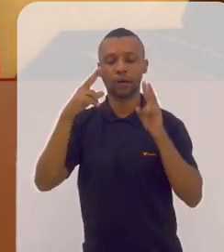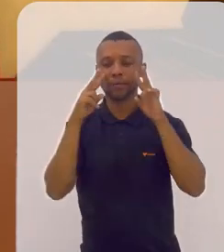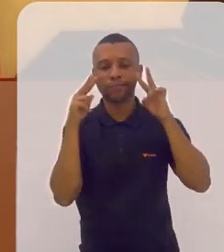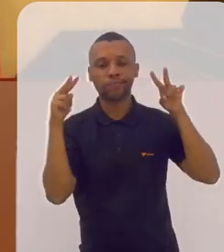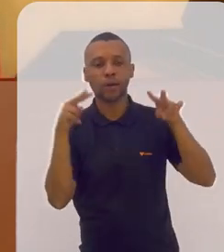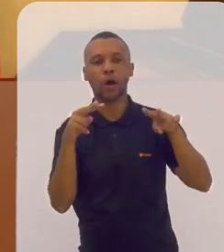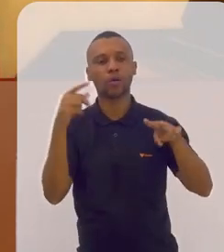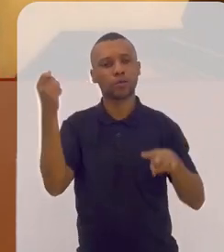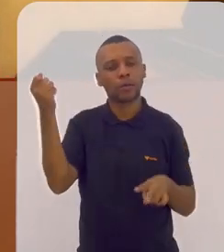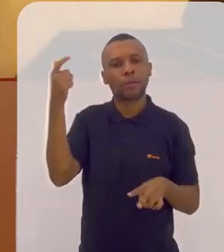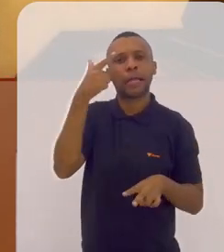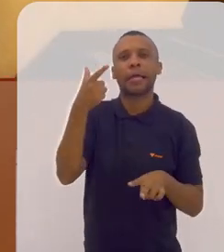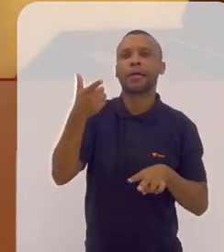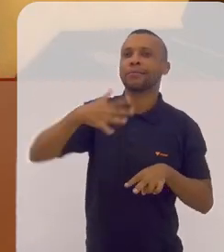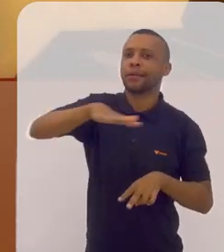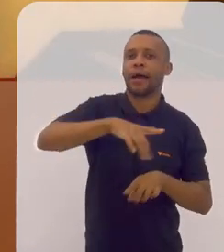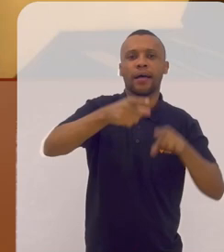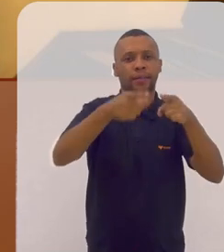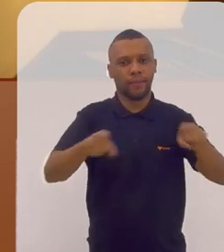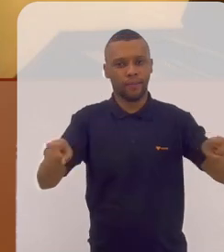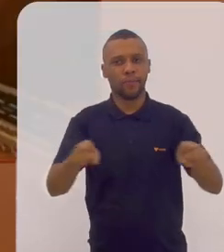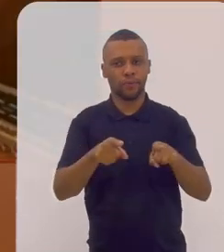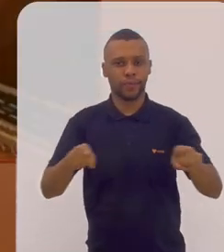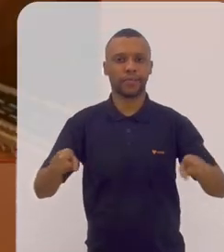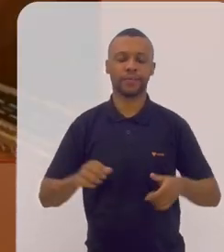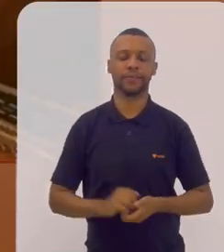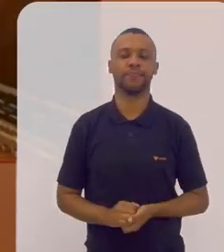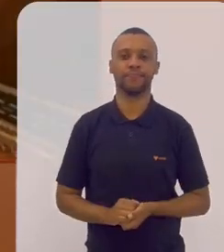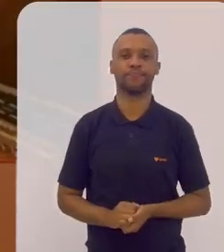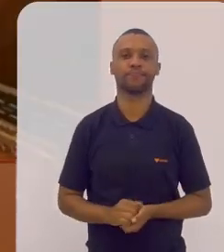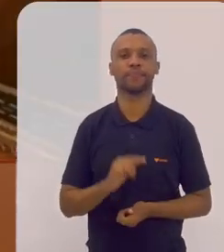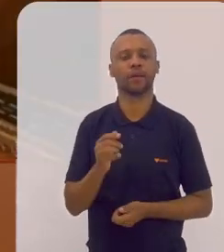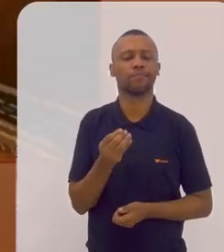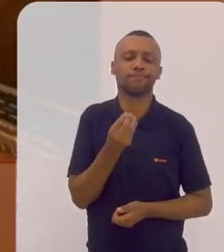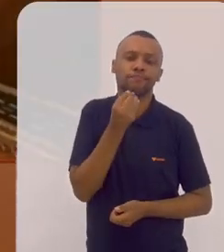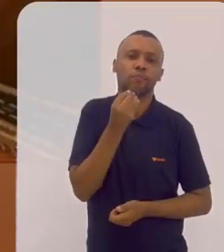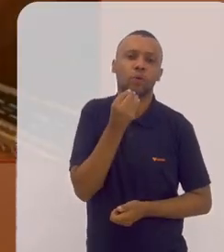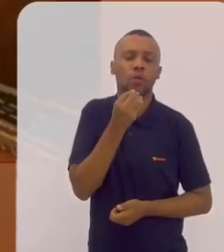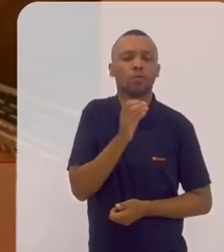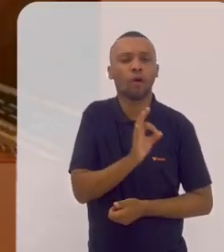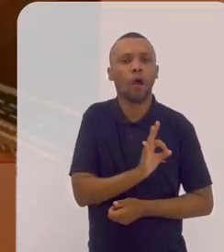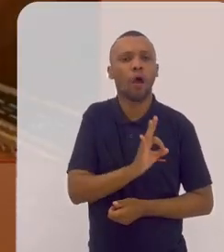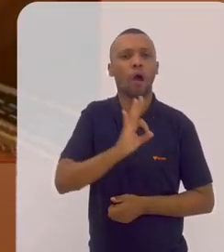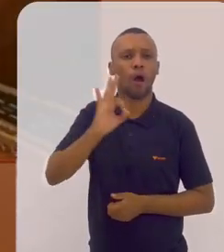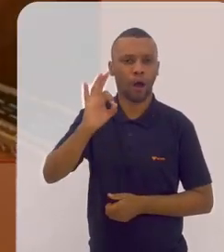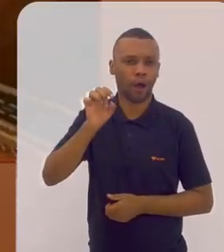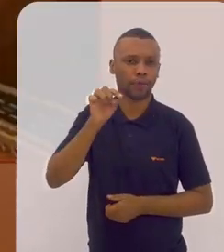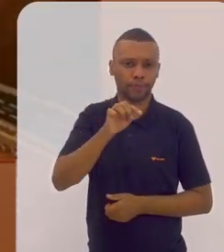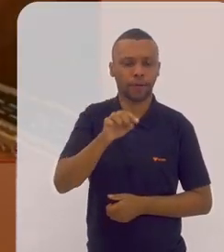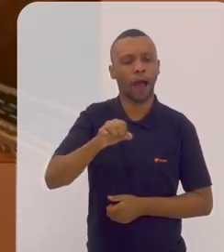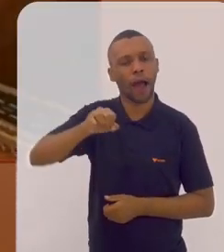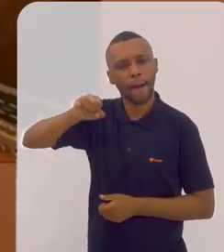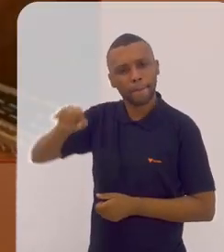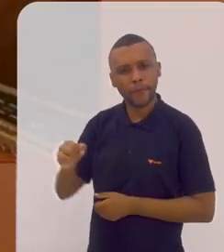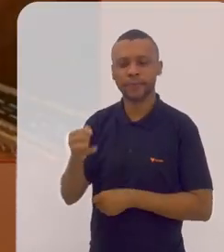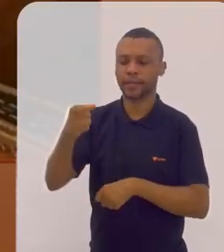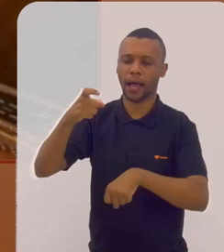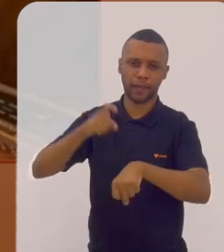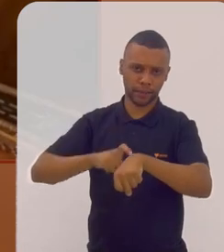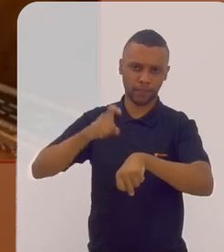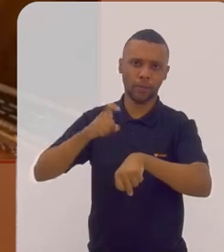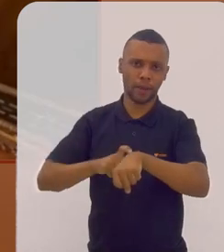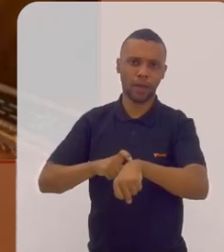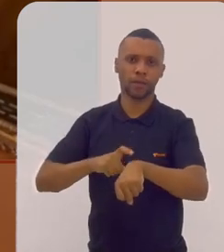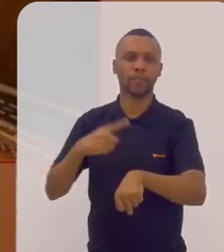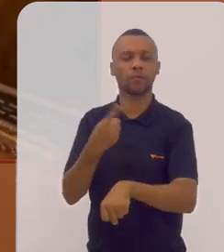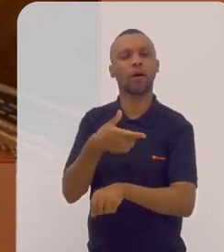com reconhecimento do seu talento musical então é muito oportuno aproveitar esse